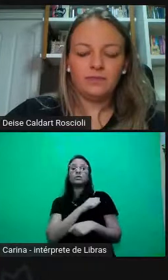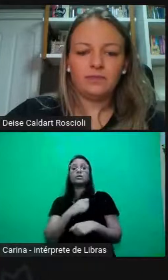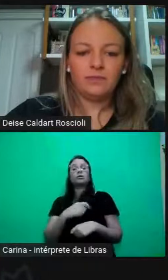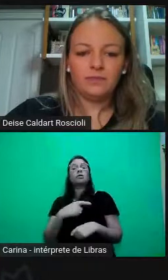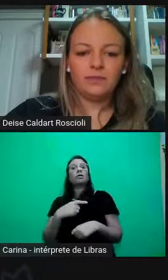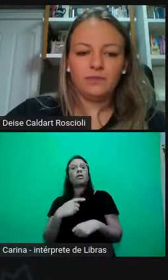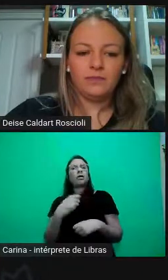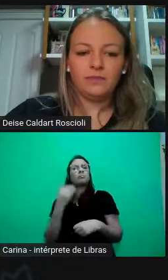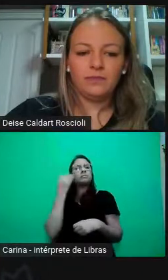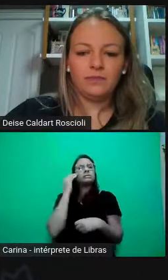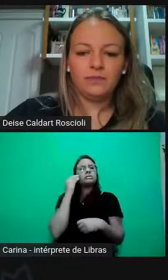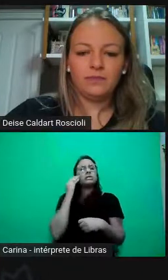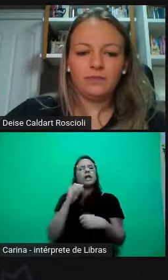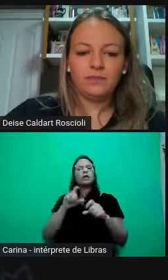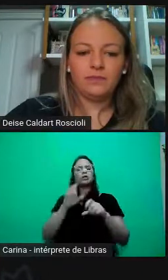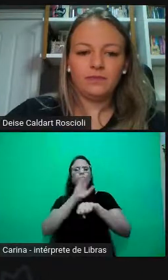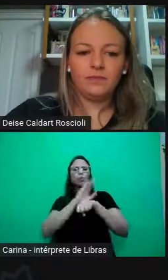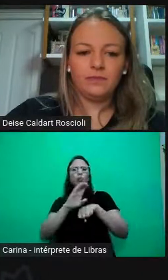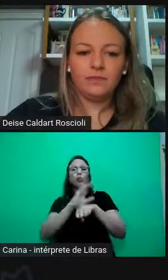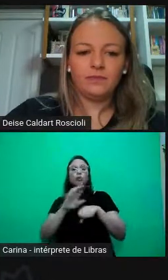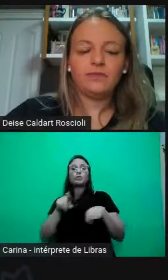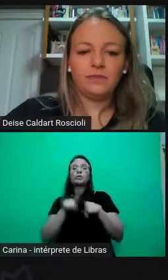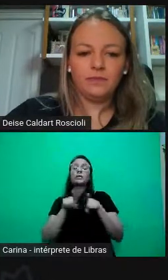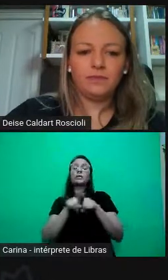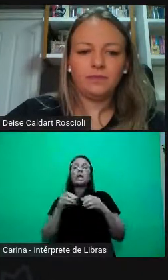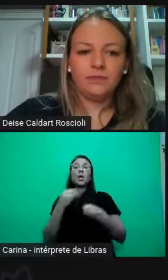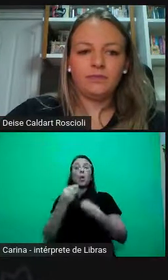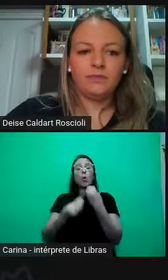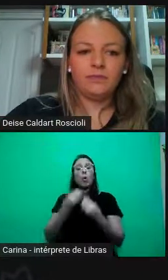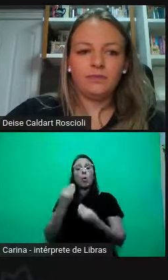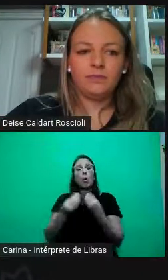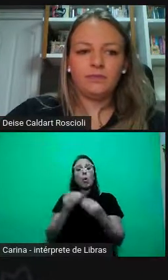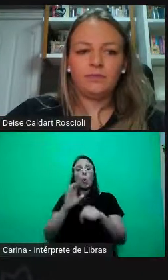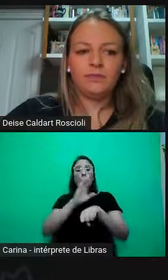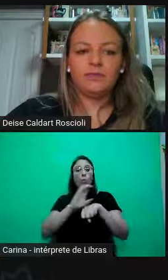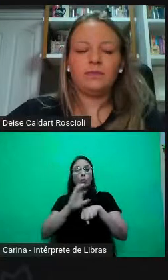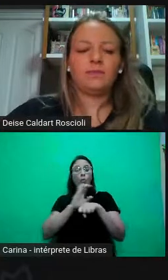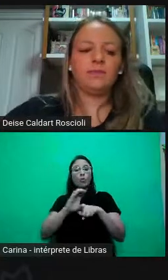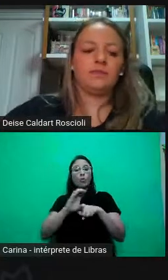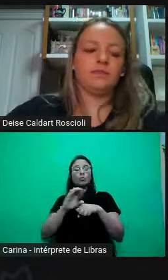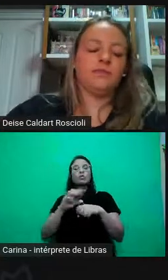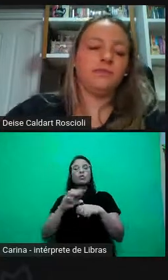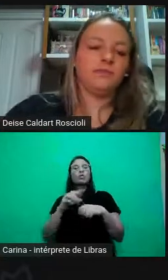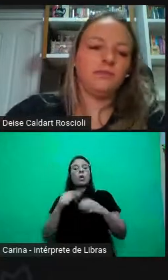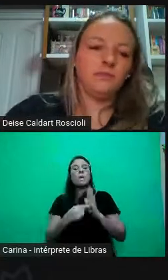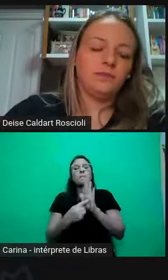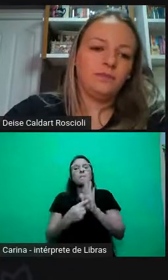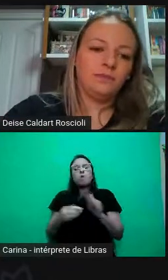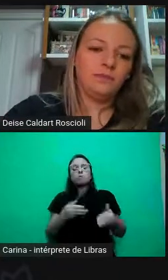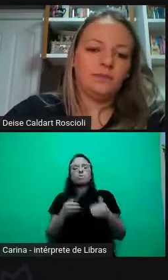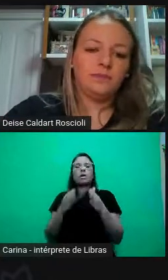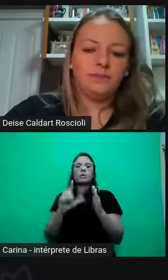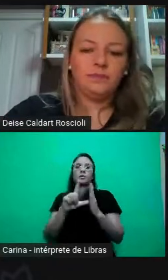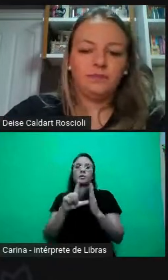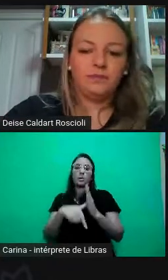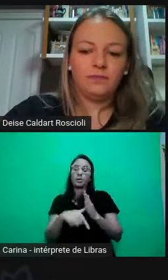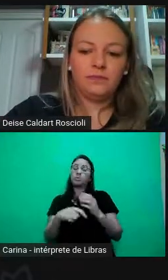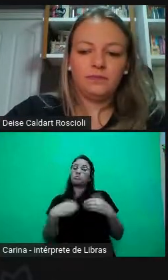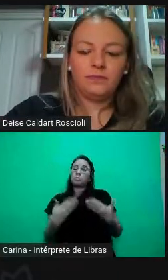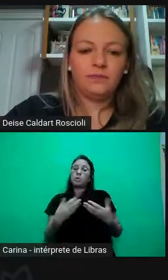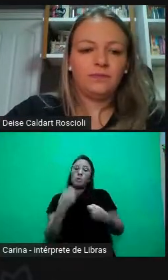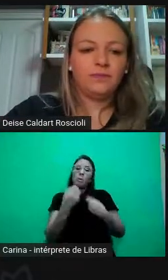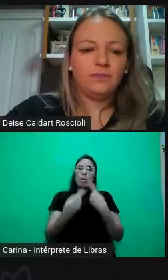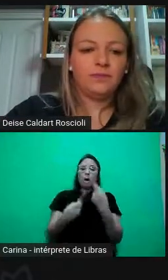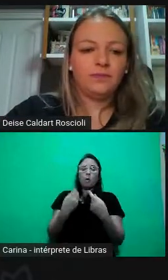curso, define o caminho delas depois. Exemplo bem prático. Algumas nos relataram que gostariam de, para conseguirem